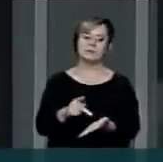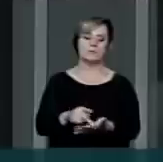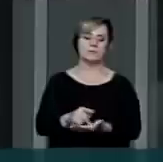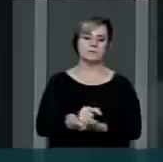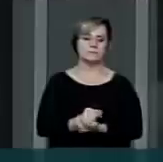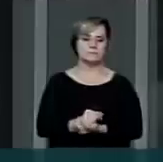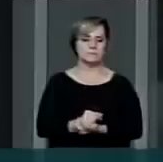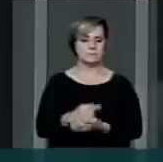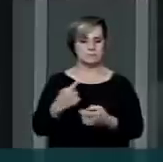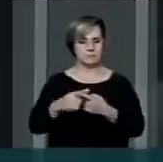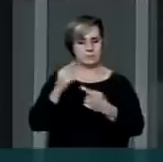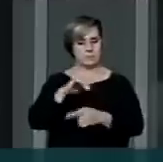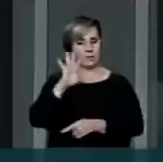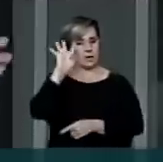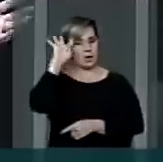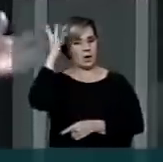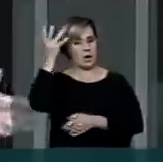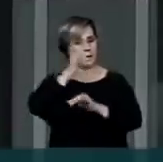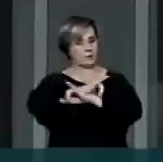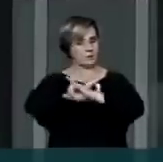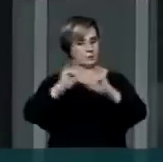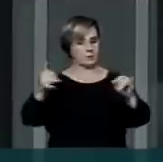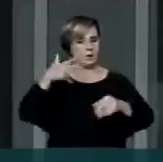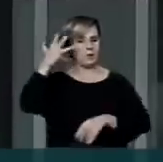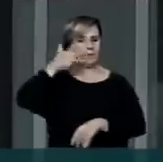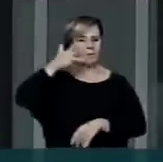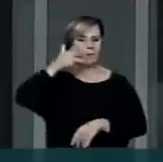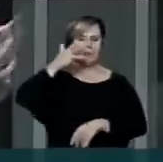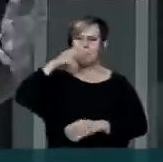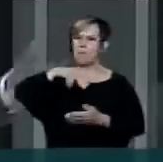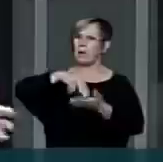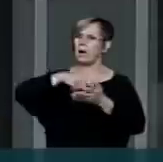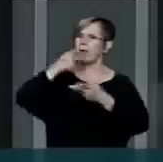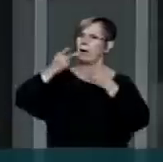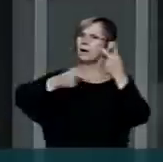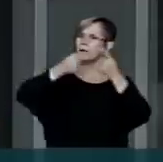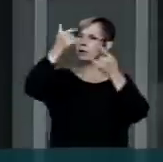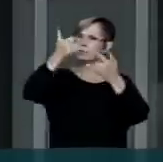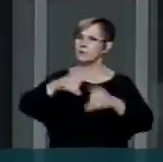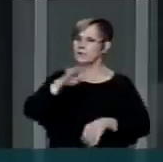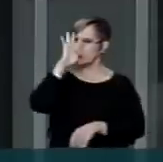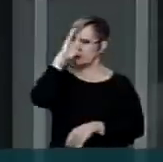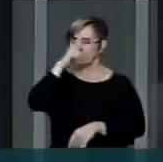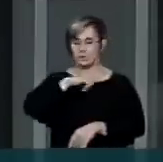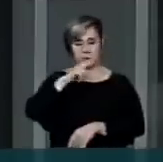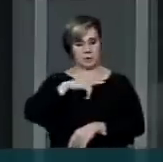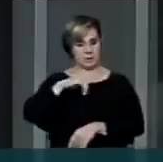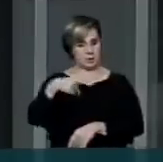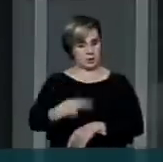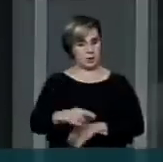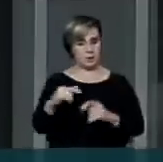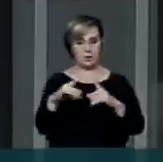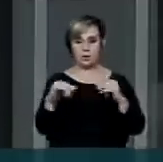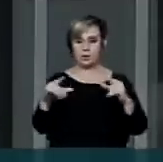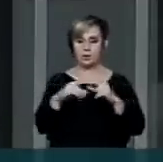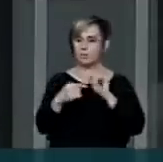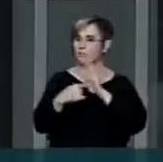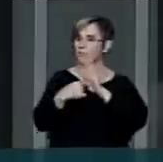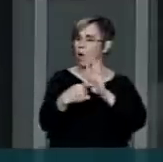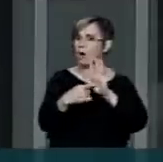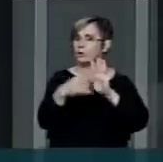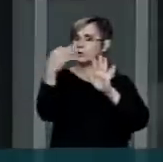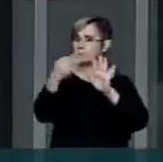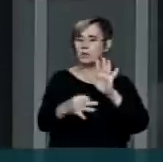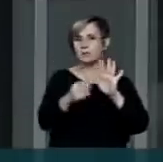medidas anunciadas, os discursos a que fez, as decisões tomadas em Brasília, ainda não fazem se refletir